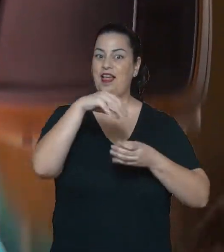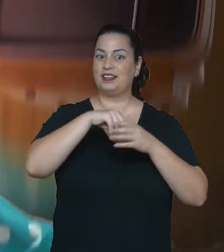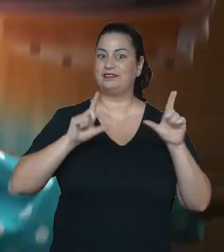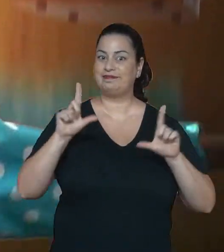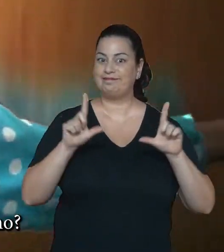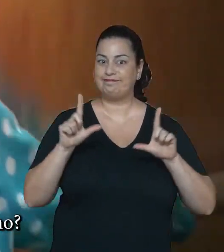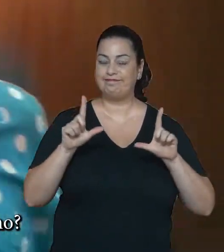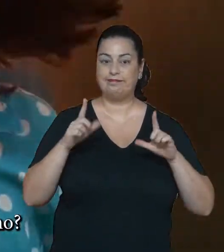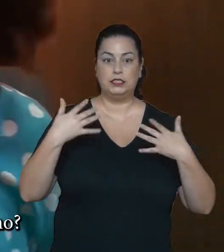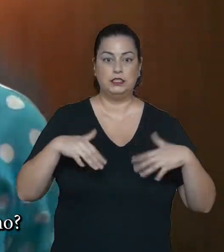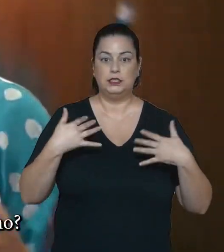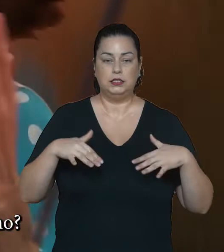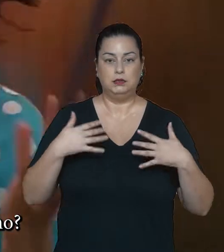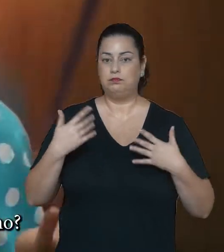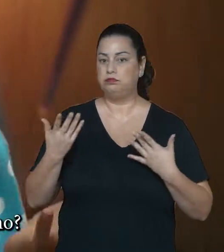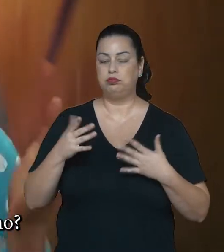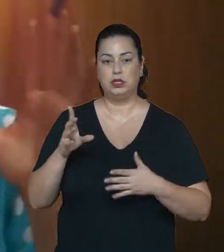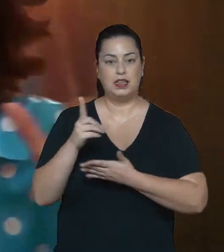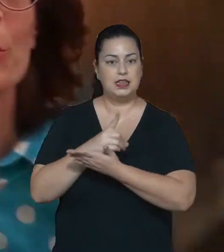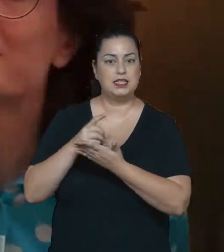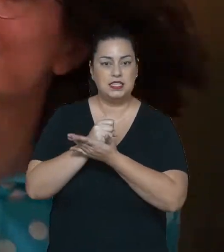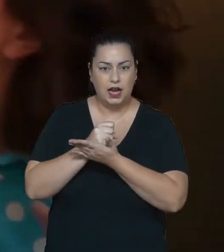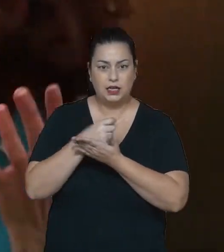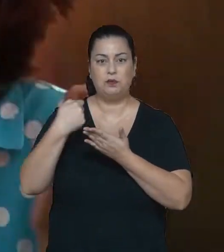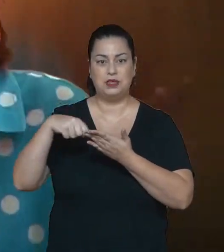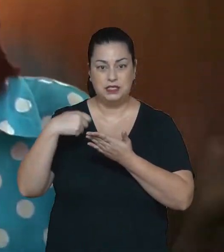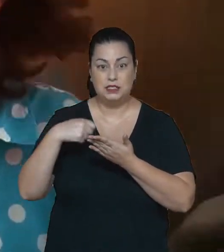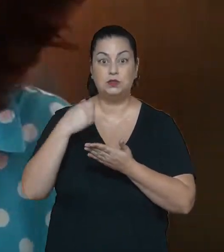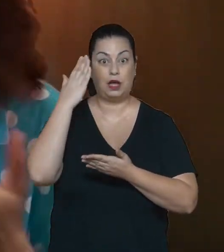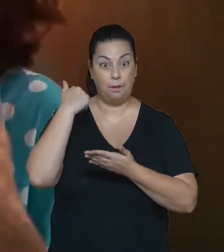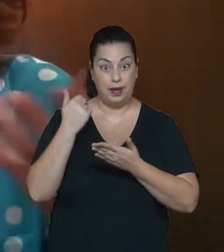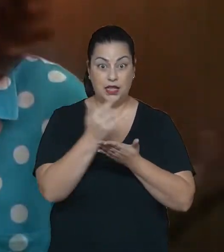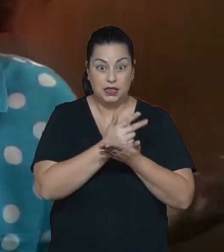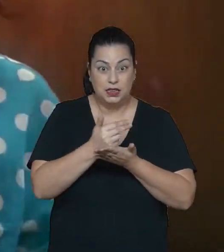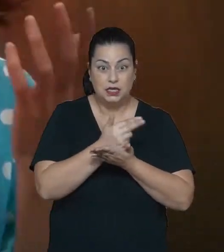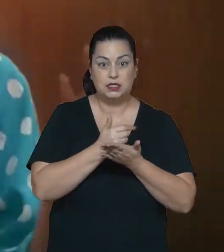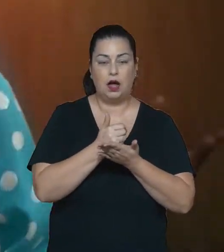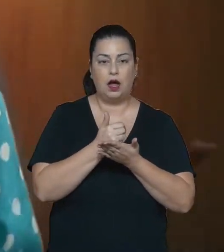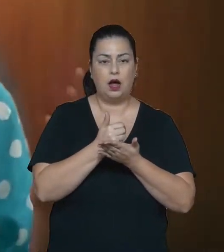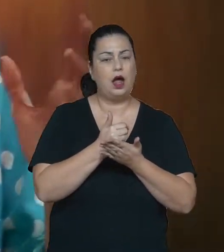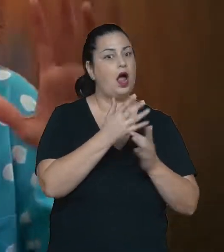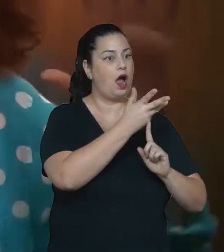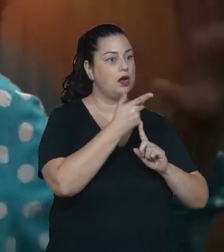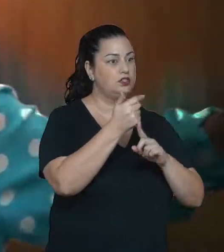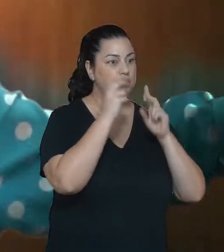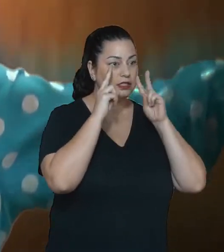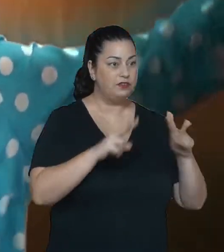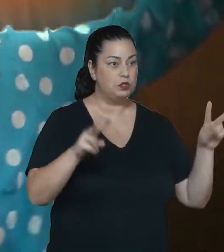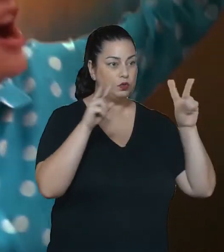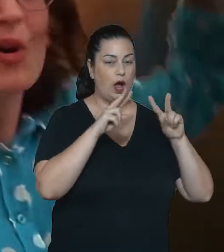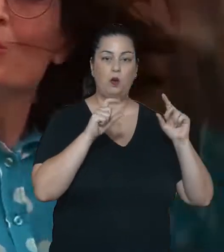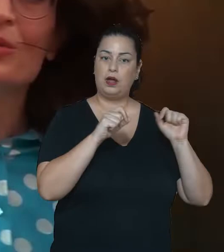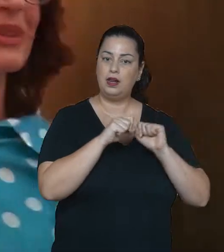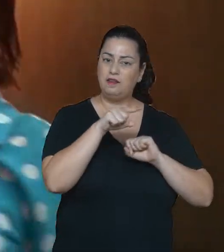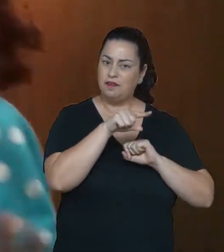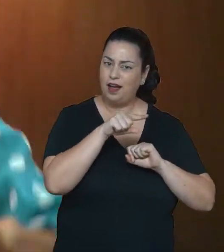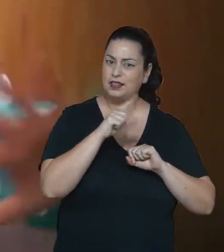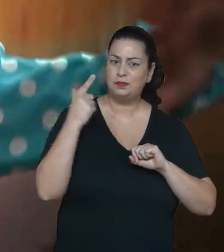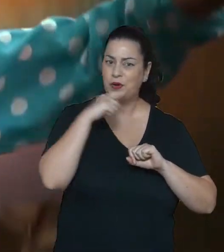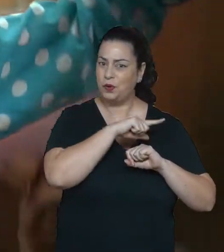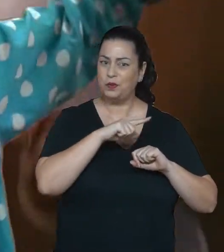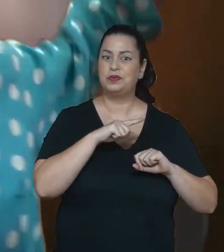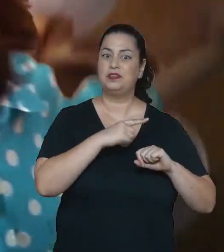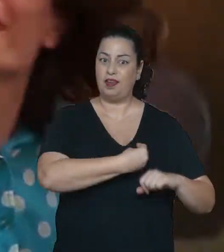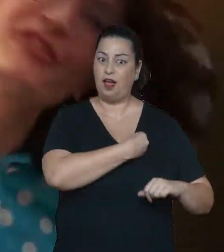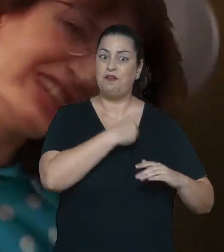televisão? Ai, design, design. Eu preciso ter talento no desenho. Artista visual. O que esse